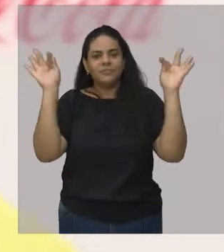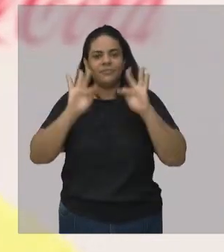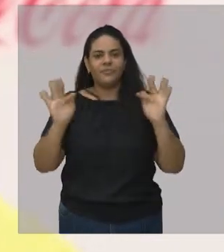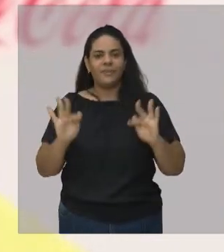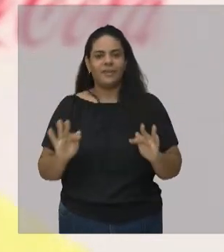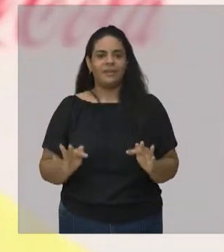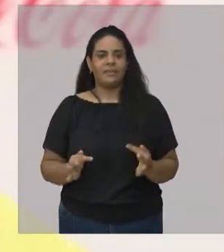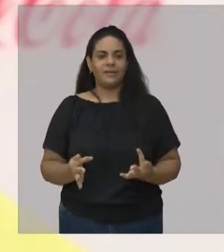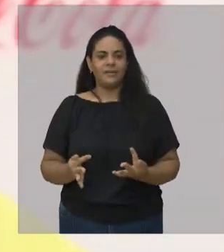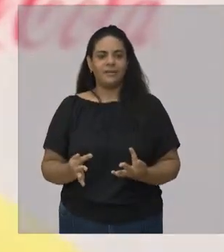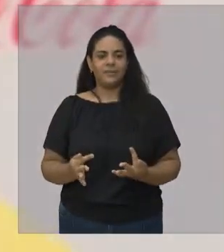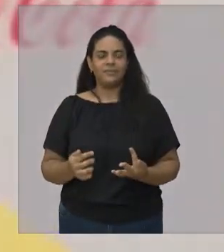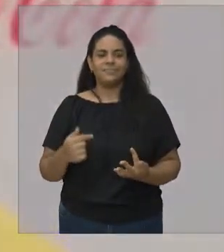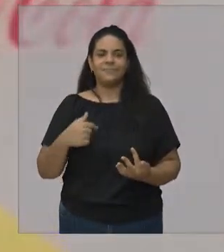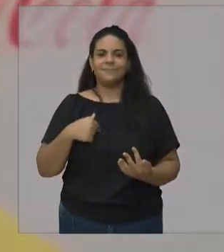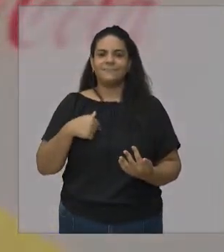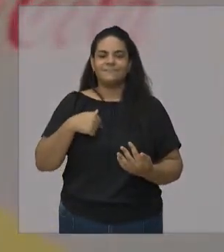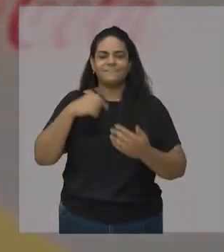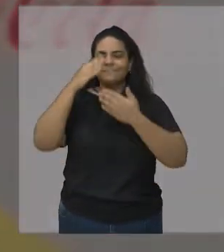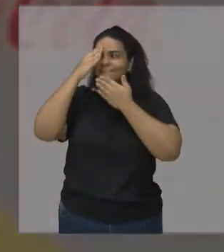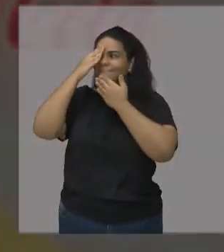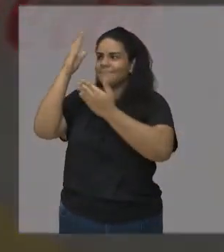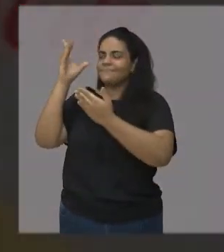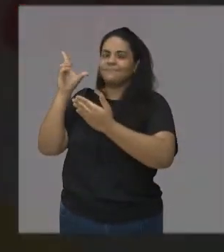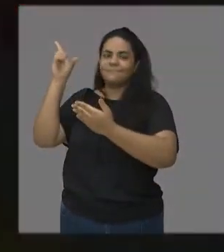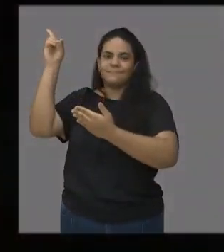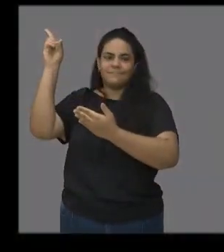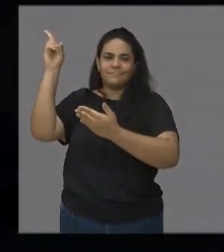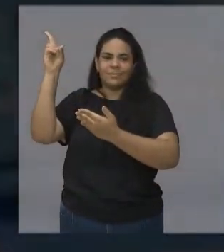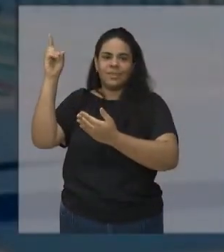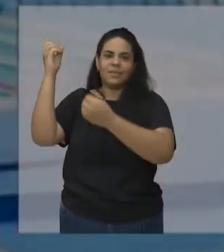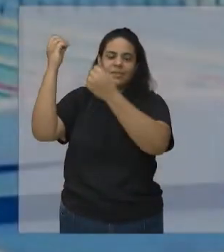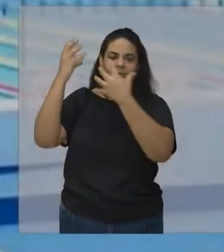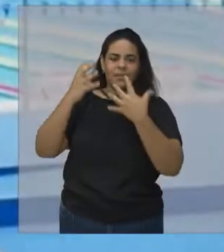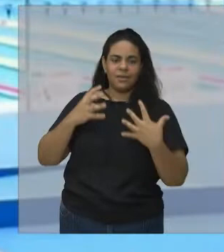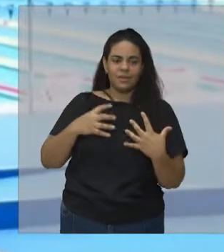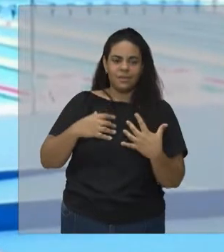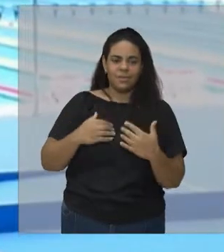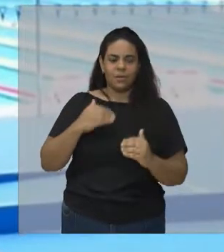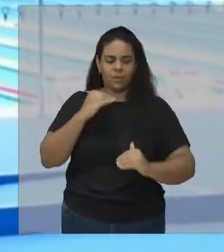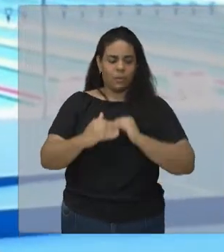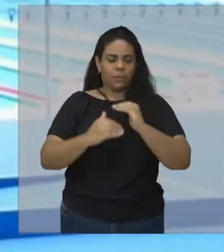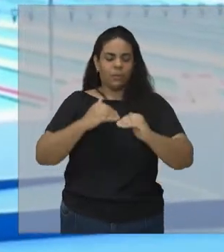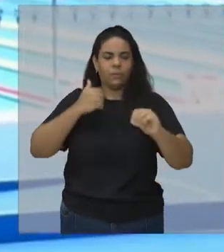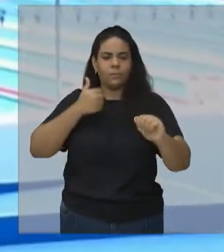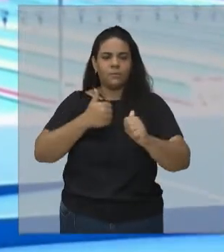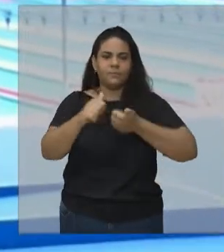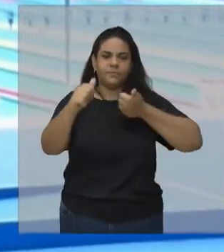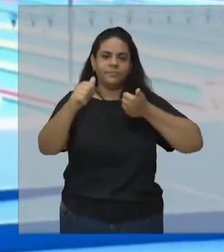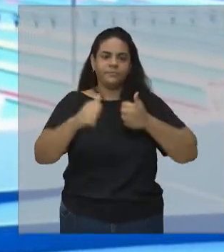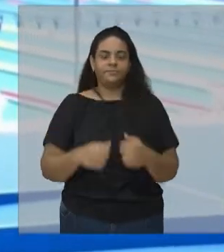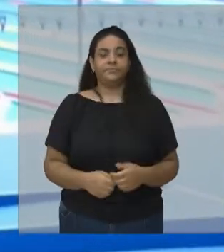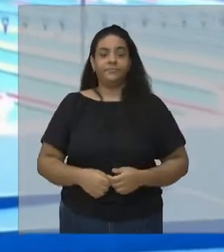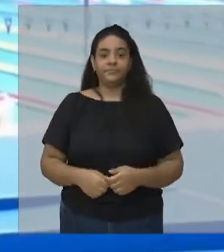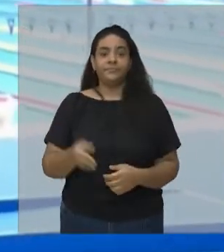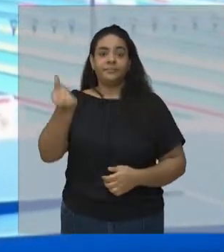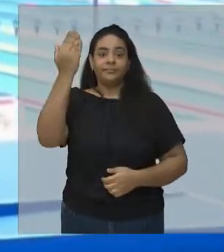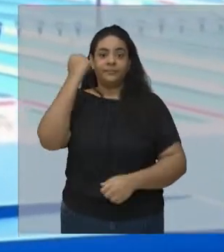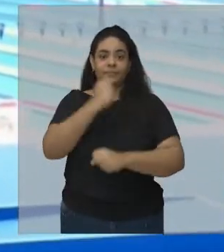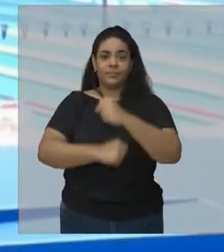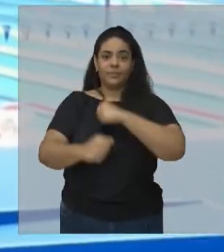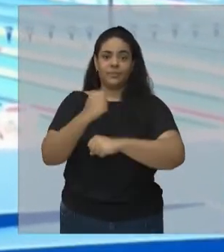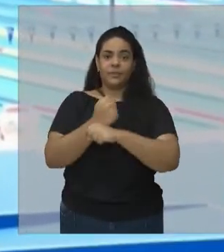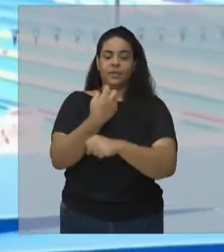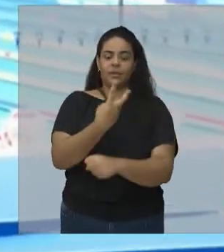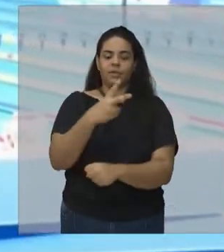Eu só tenho que agradecer a Deus pelo dom que me deu. Essa história começou em 2004, quando o Daniel Dias estava